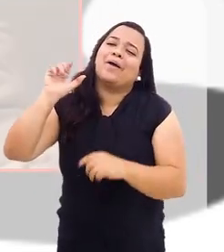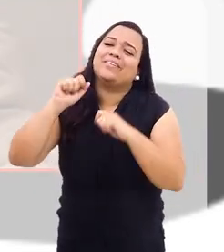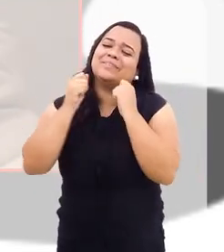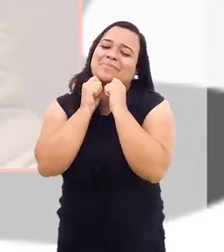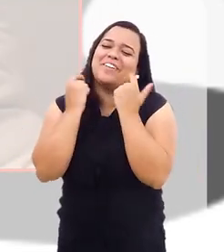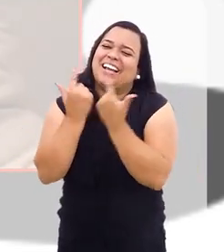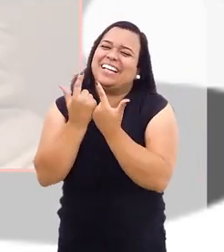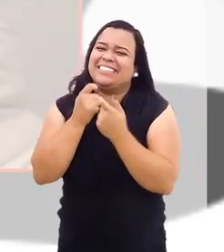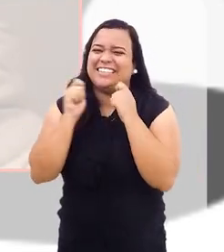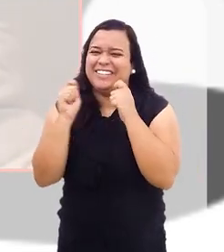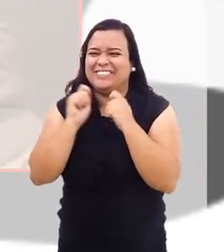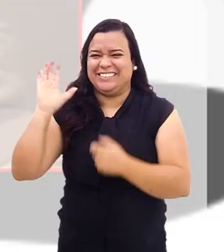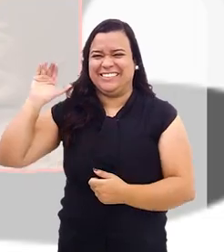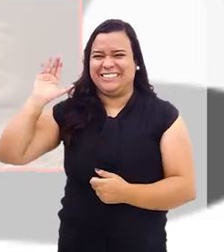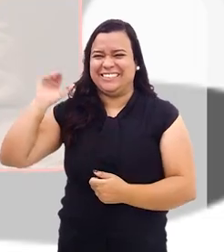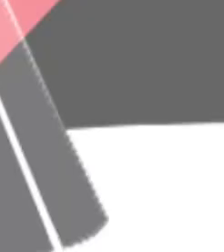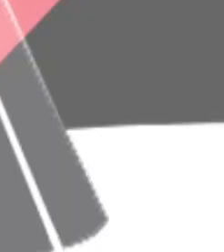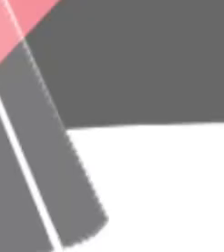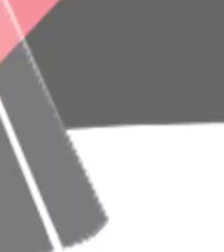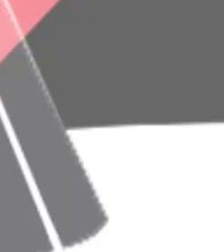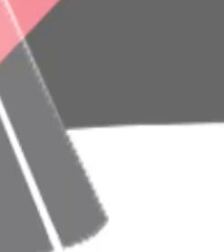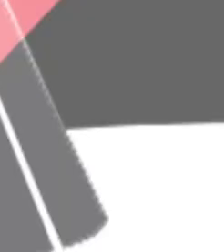próximo Alerja Entrevista. Tchau, tchau.